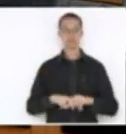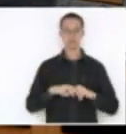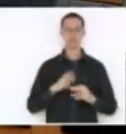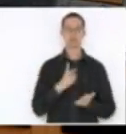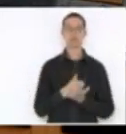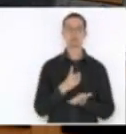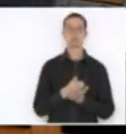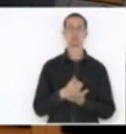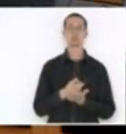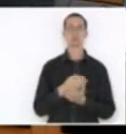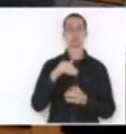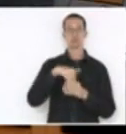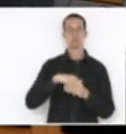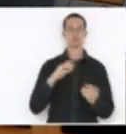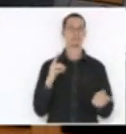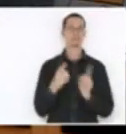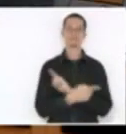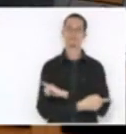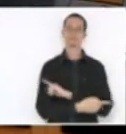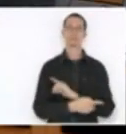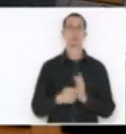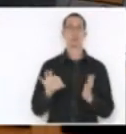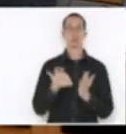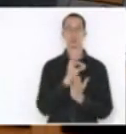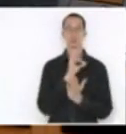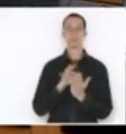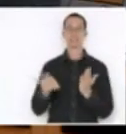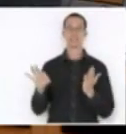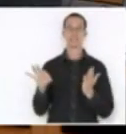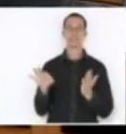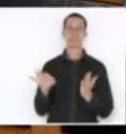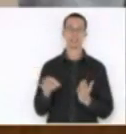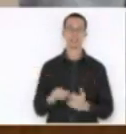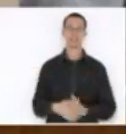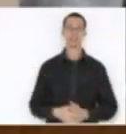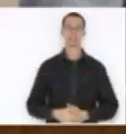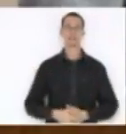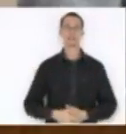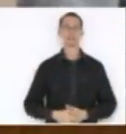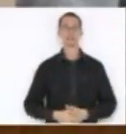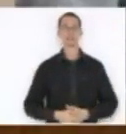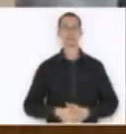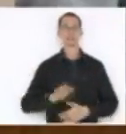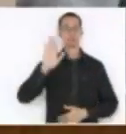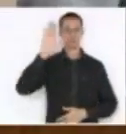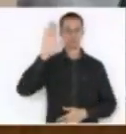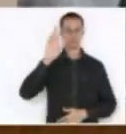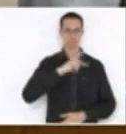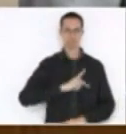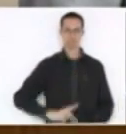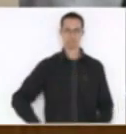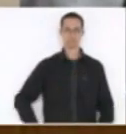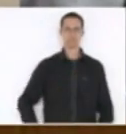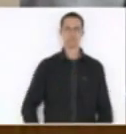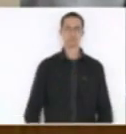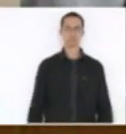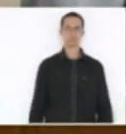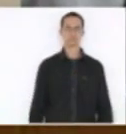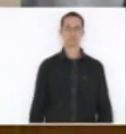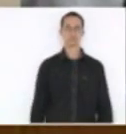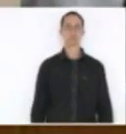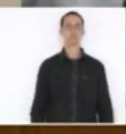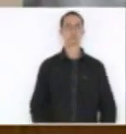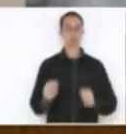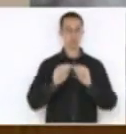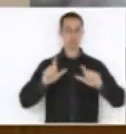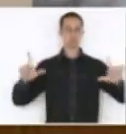contrário aos destaques, e esse, inclusive. Só uma questão de ordem, presidente. Questão de ordem, enquanto isso, eu